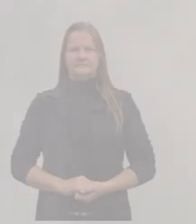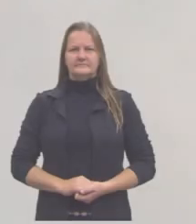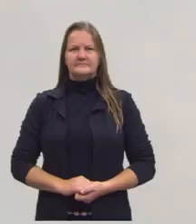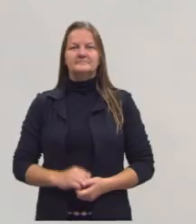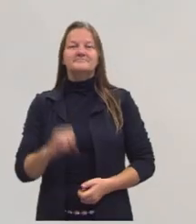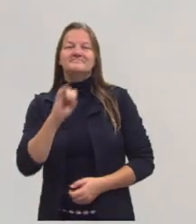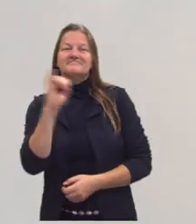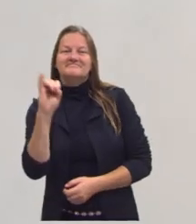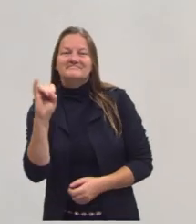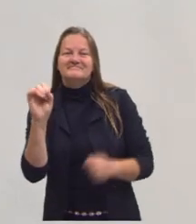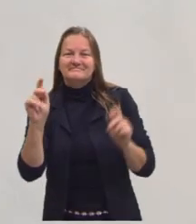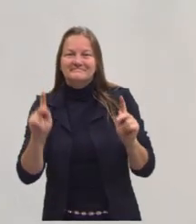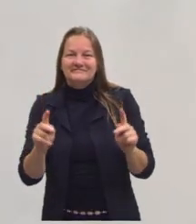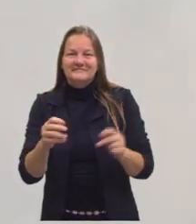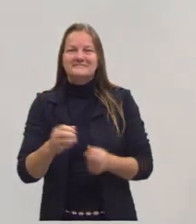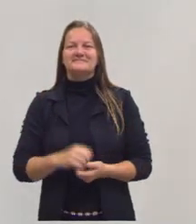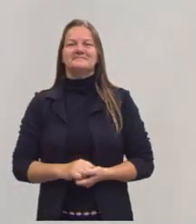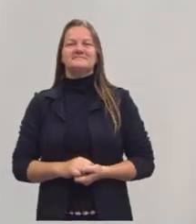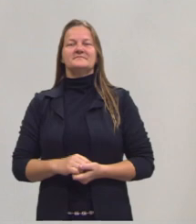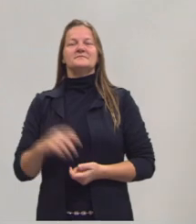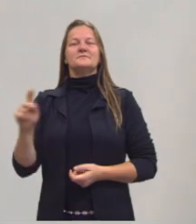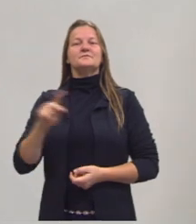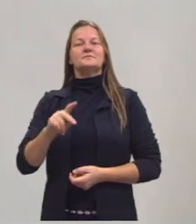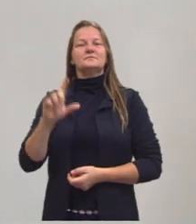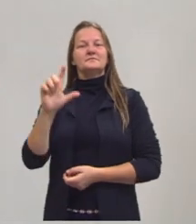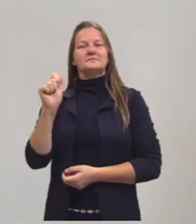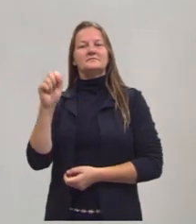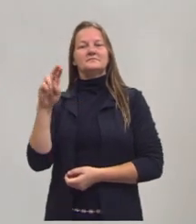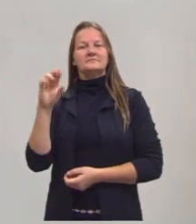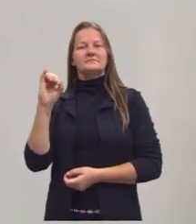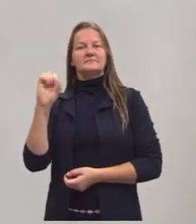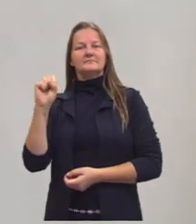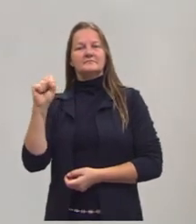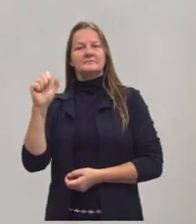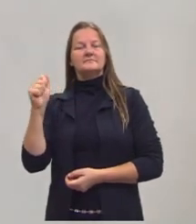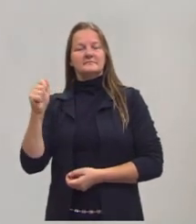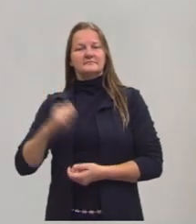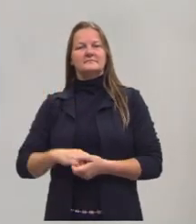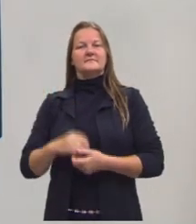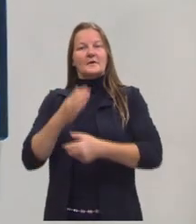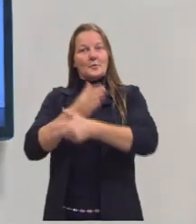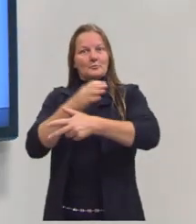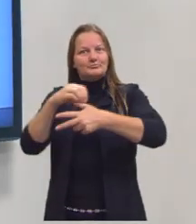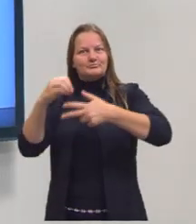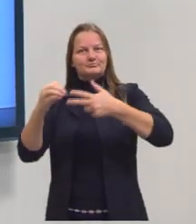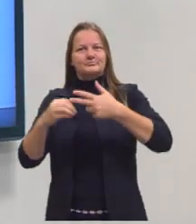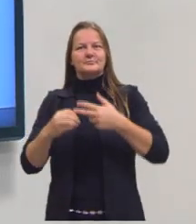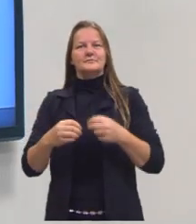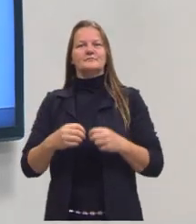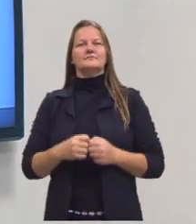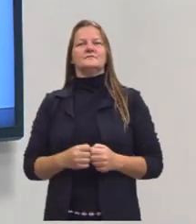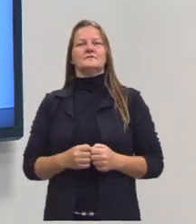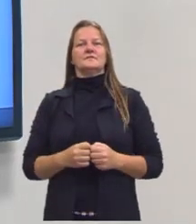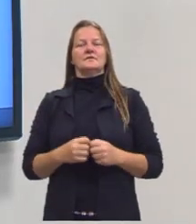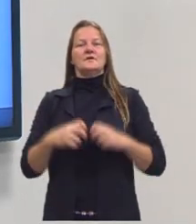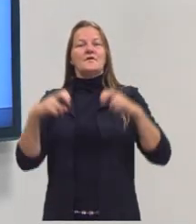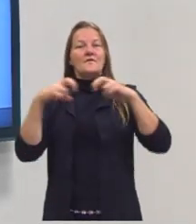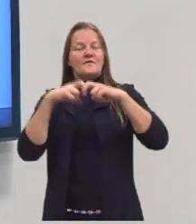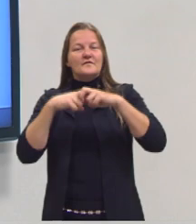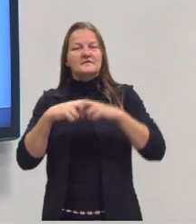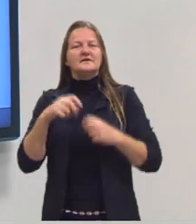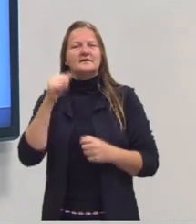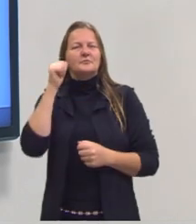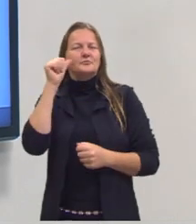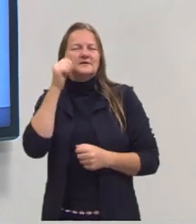Olá pessoal, eu me chamo Larissa, sou professora de Física do Pré-ENEM 2022. Eu sou uma mulher branca, de pele clara,